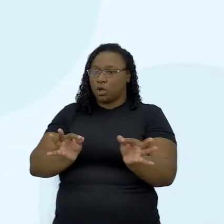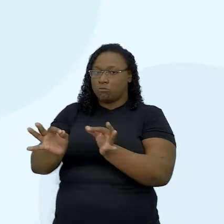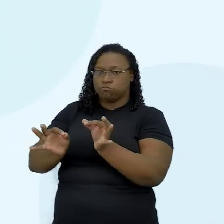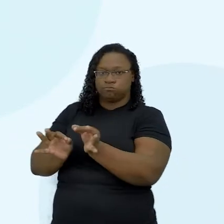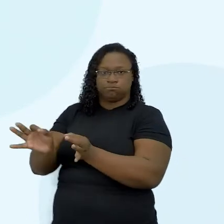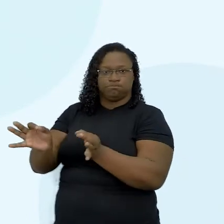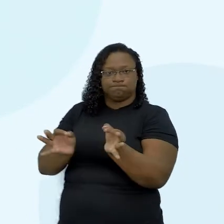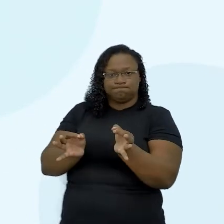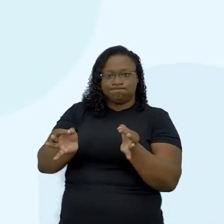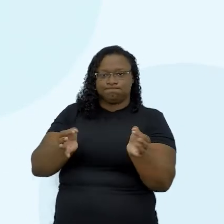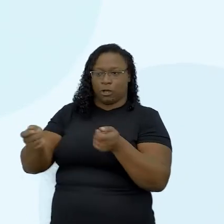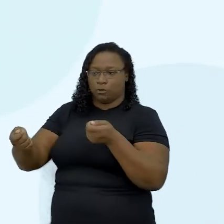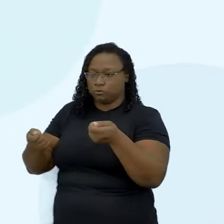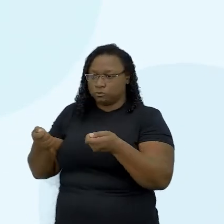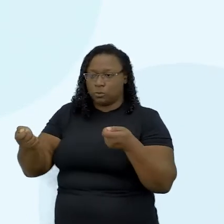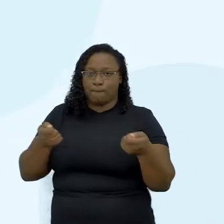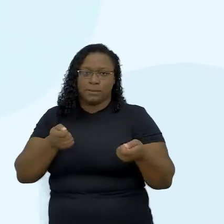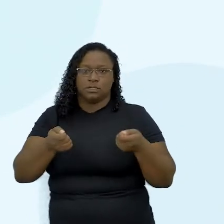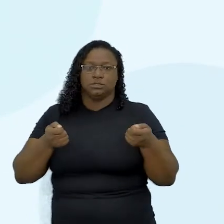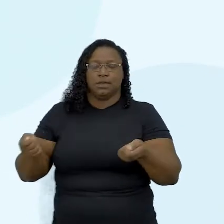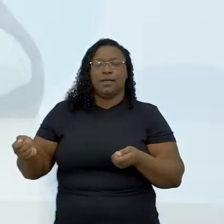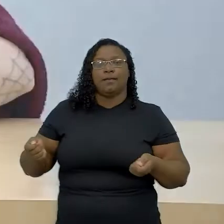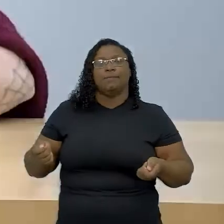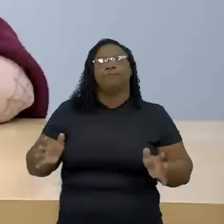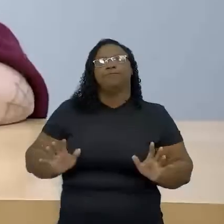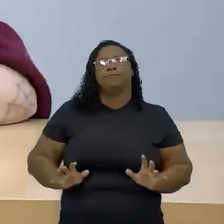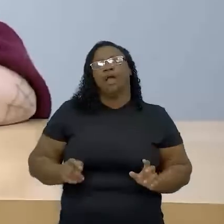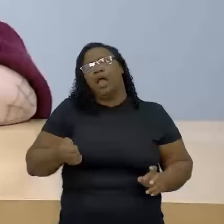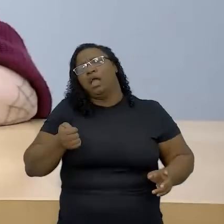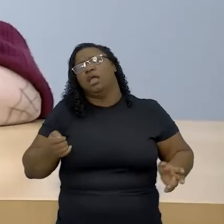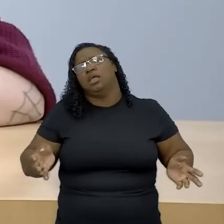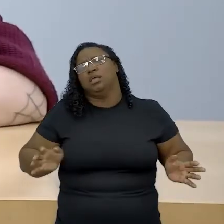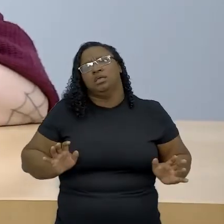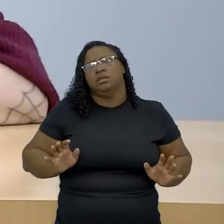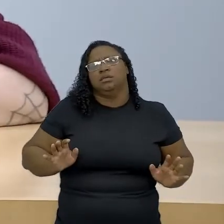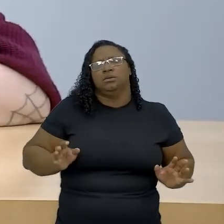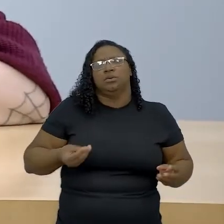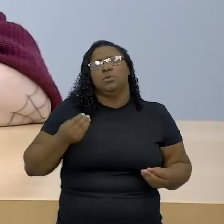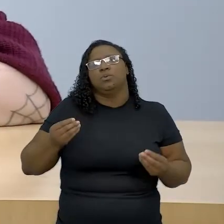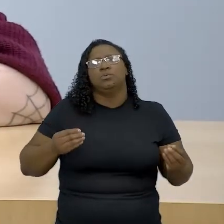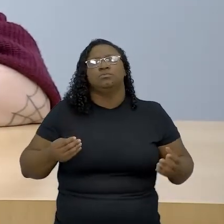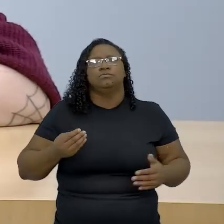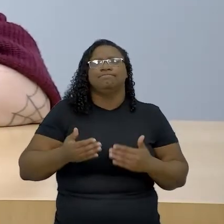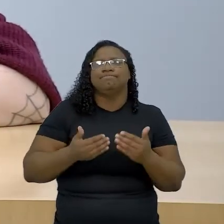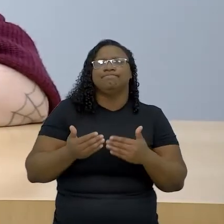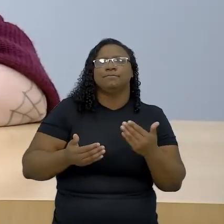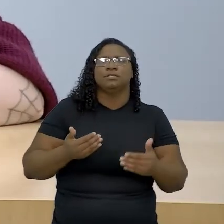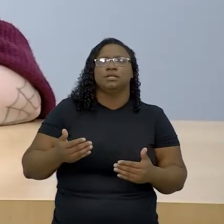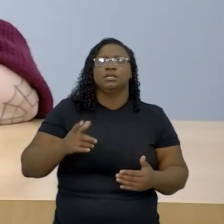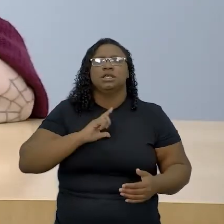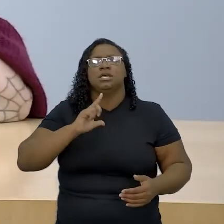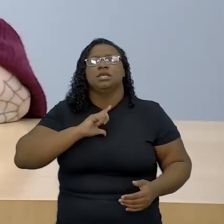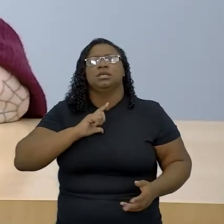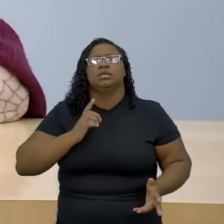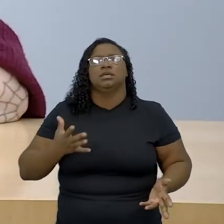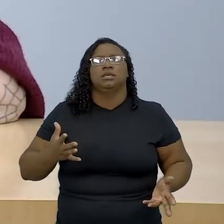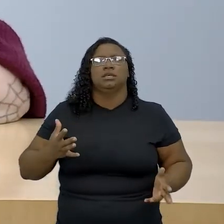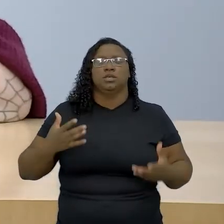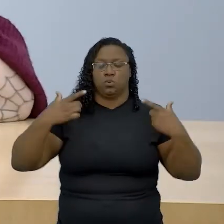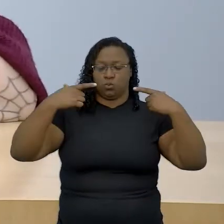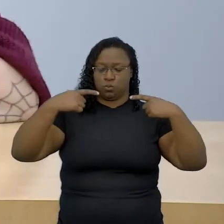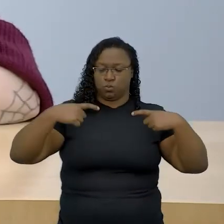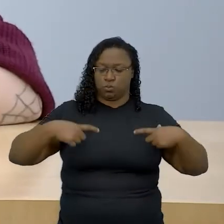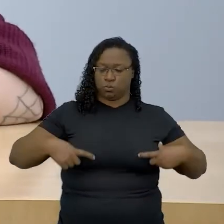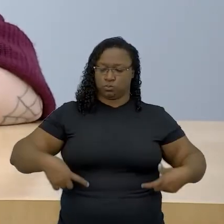É quase não, é literalmente como se passassem a existir, diz o professor, corpos